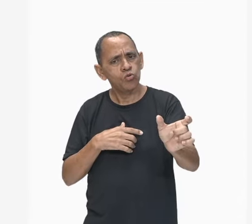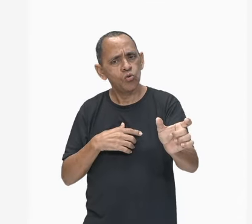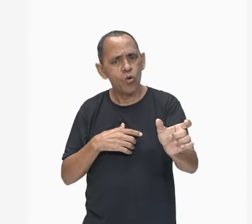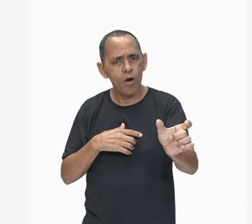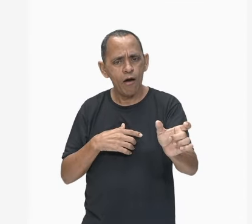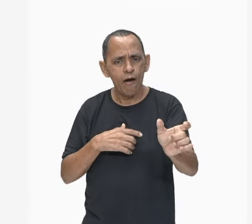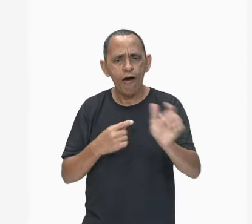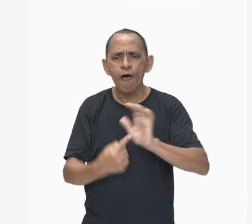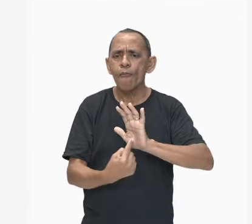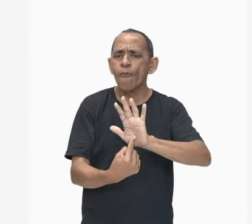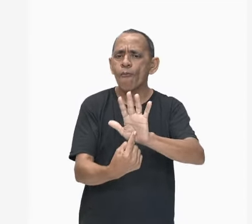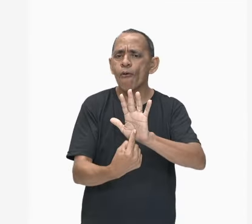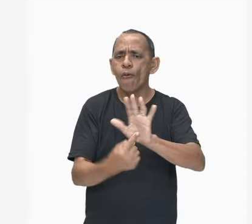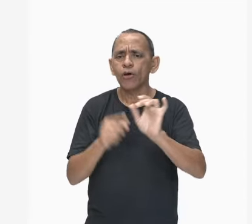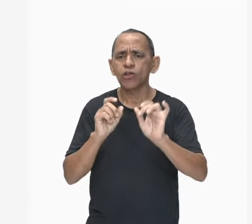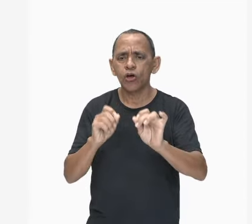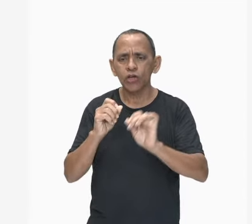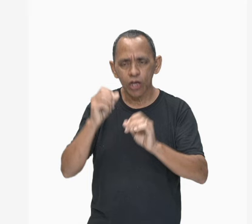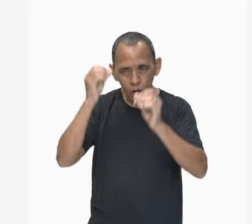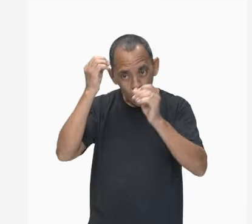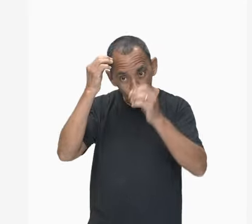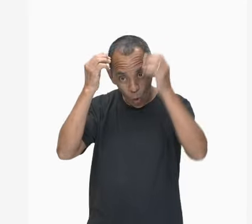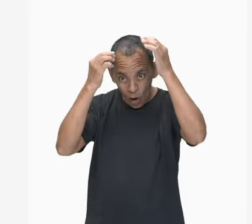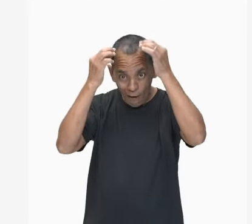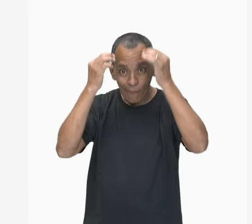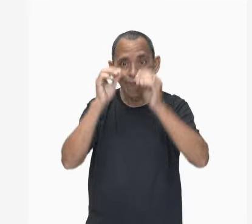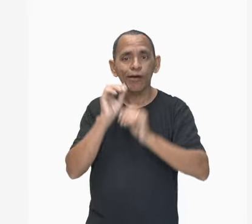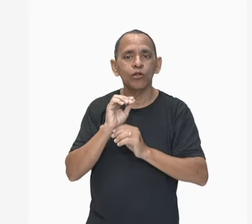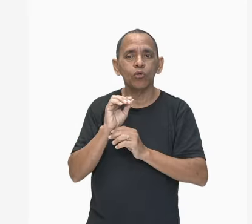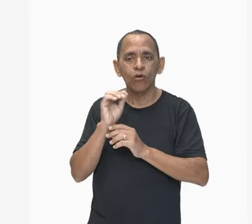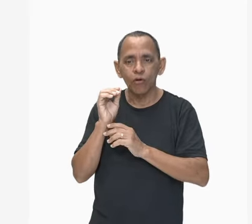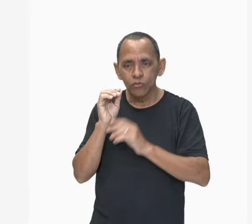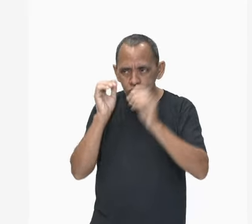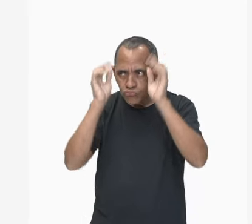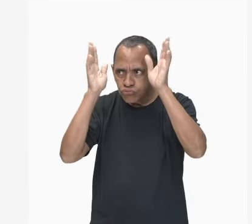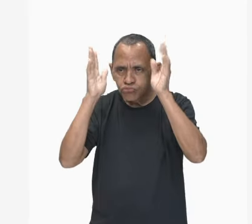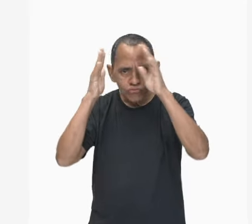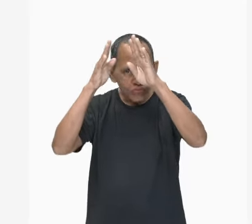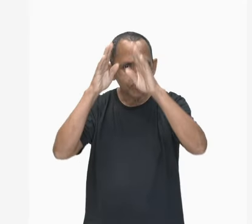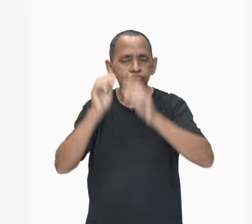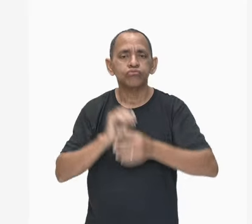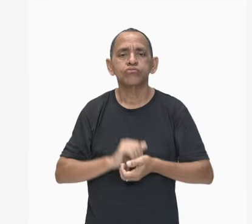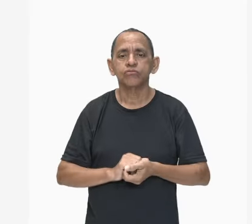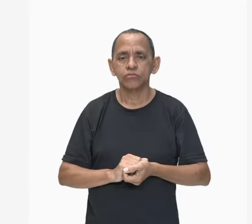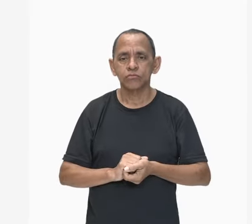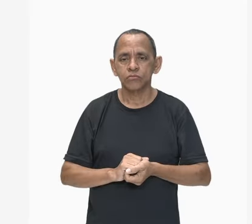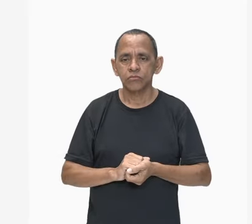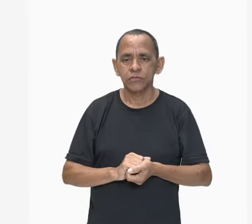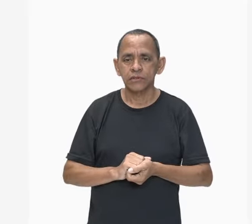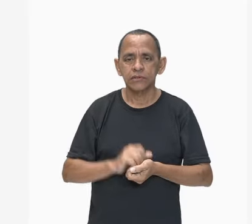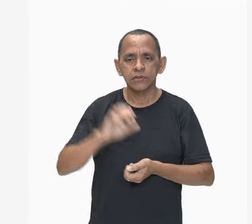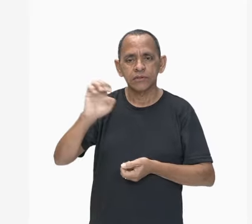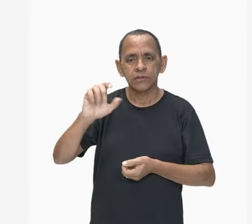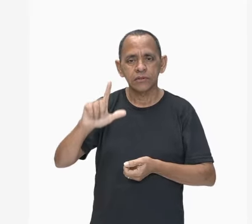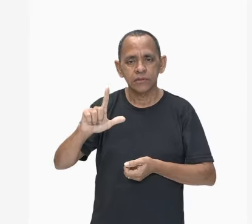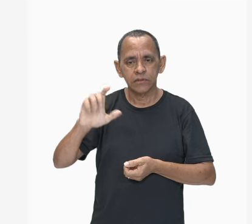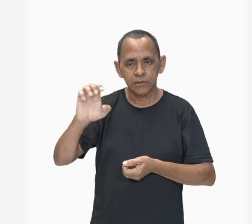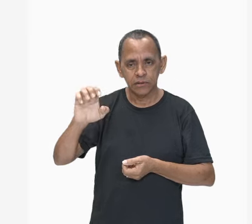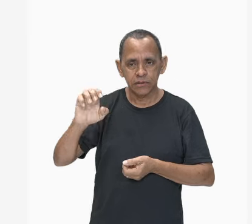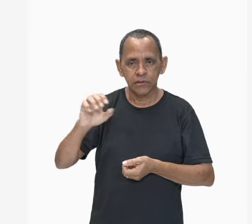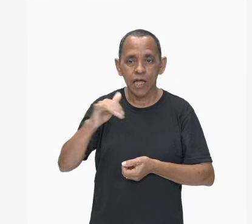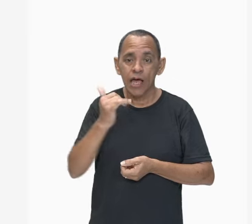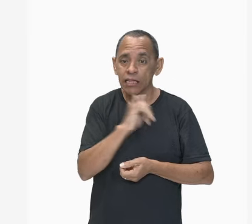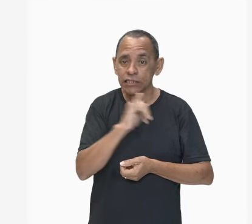quando possui quantidades diferentes de prótons e elétrons. E você tem nessa imagem o seguinte,